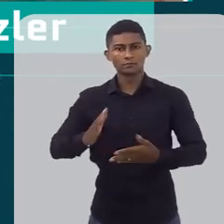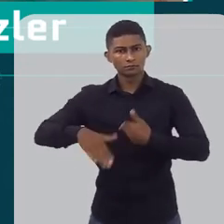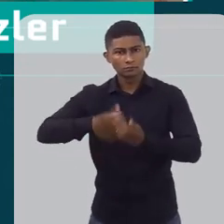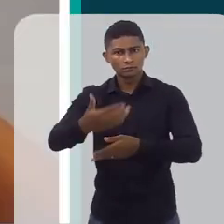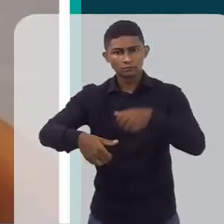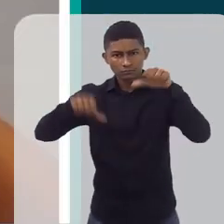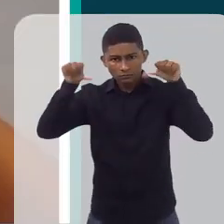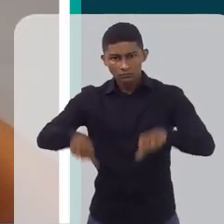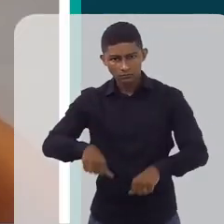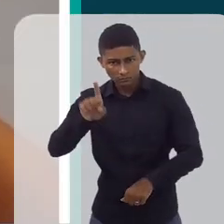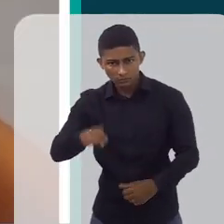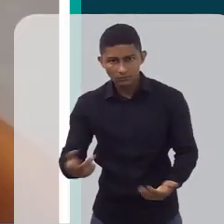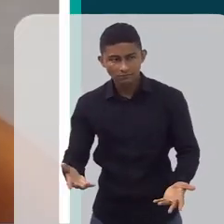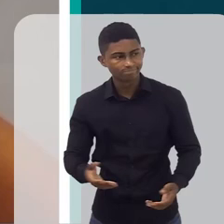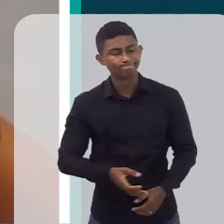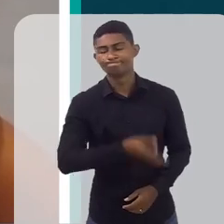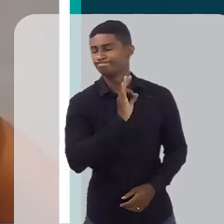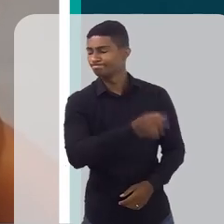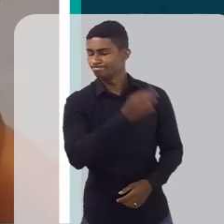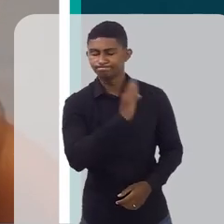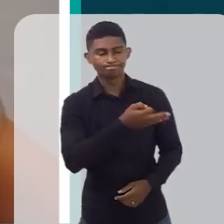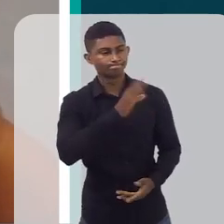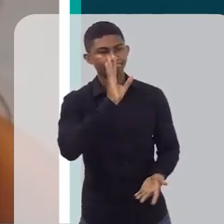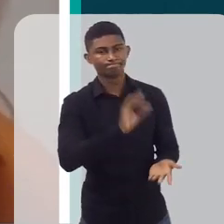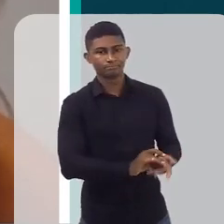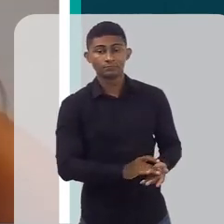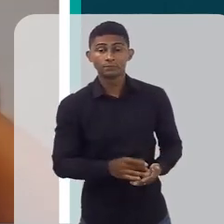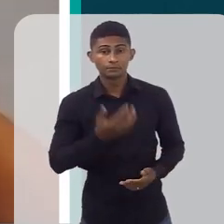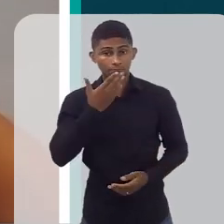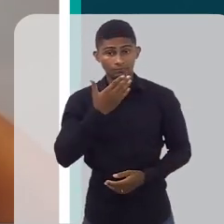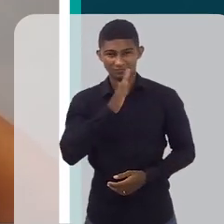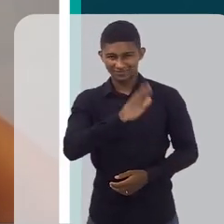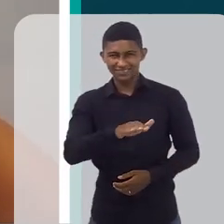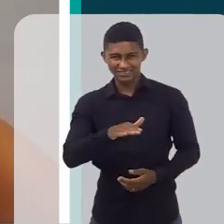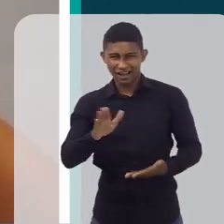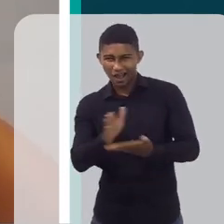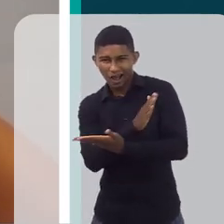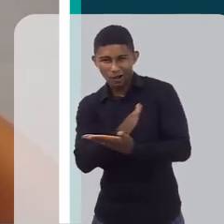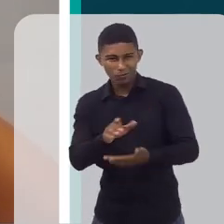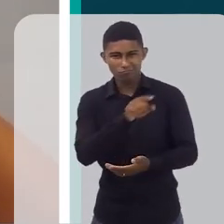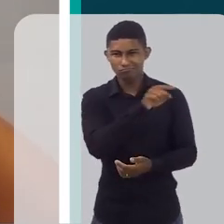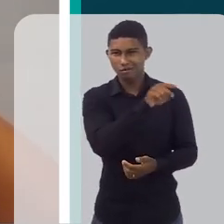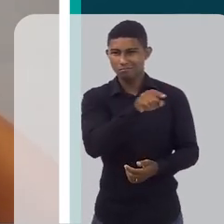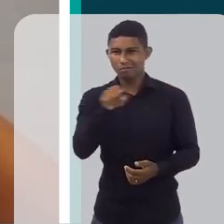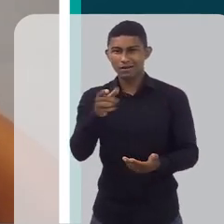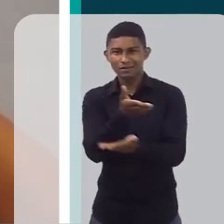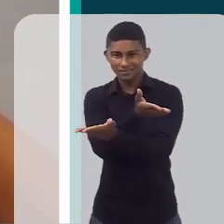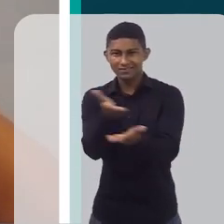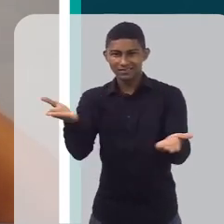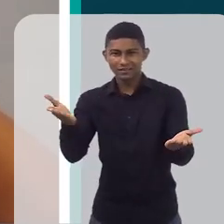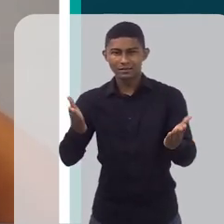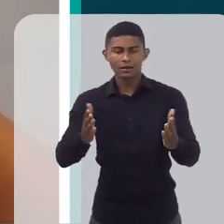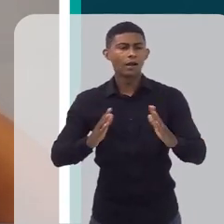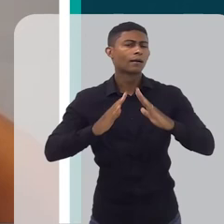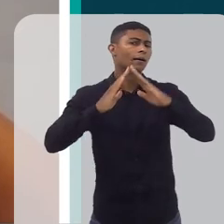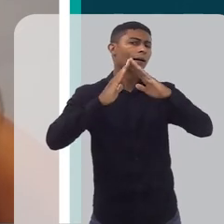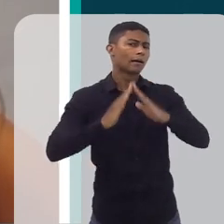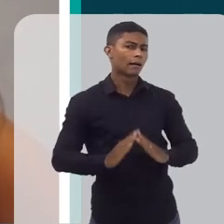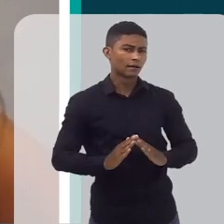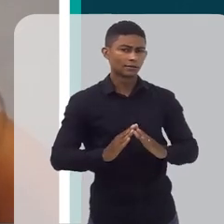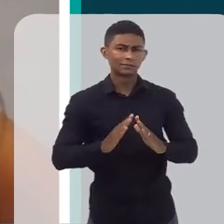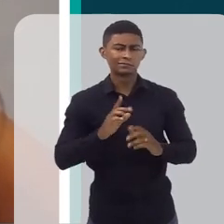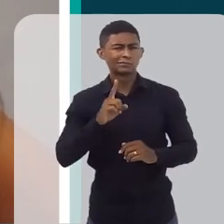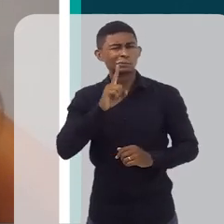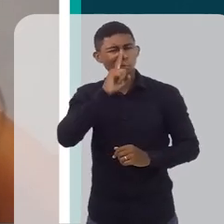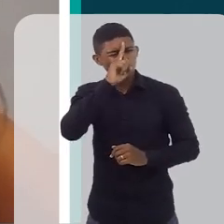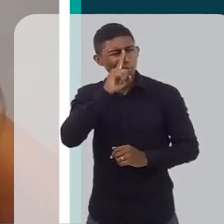Isso é um grande fator de risco, né? Até assim, tem crianças, como você falou, né? Que moram, às vezes, em locais até mais